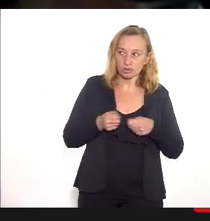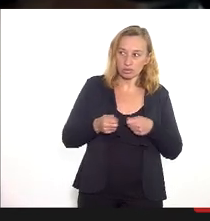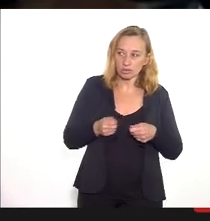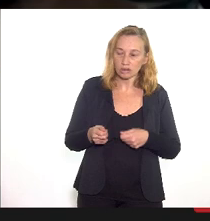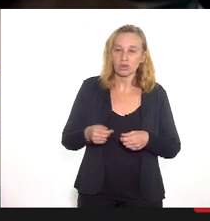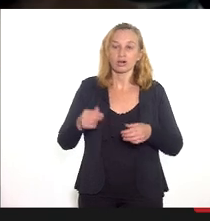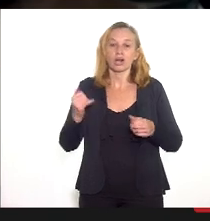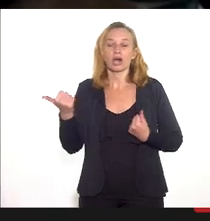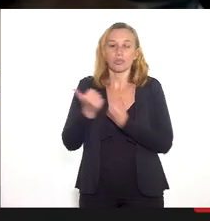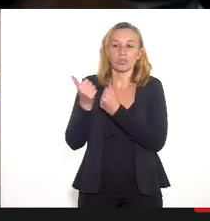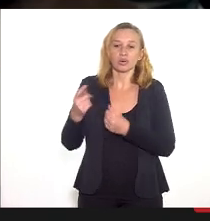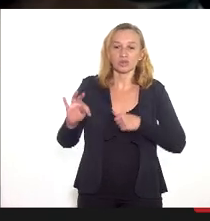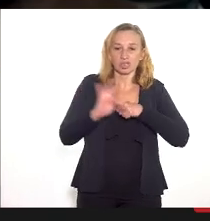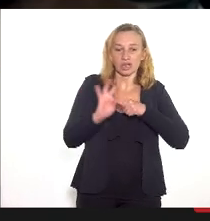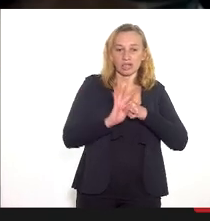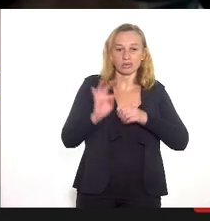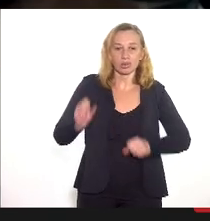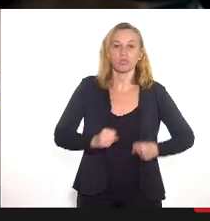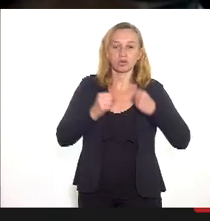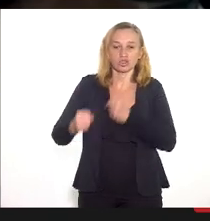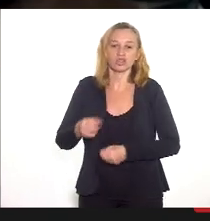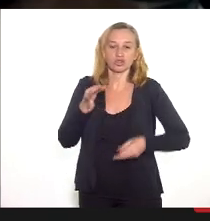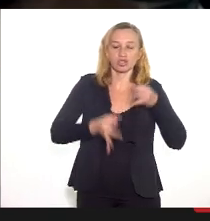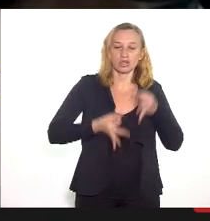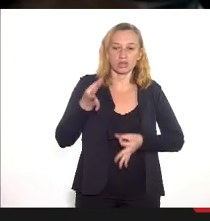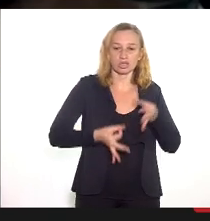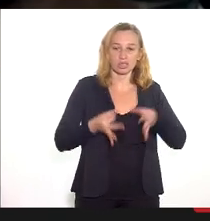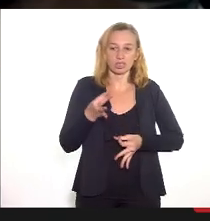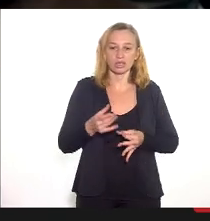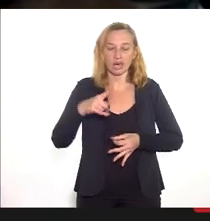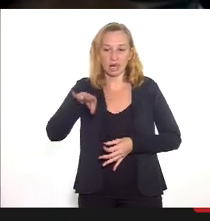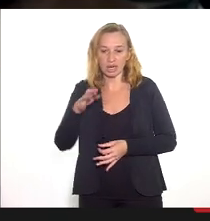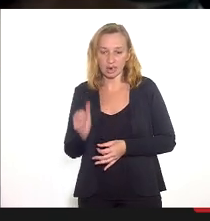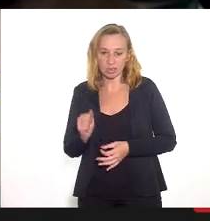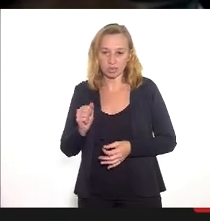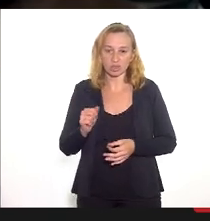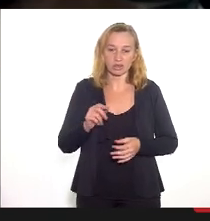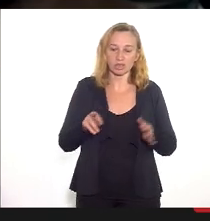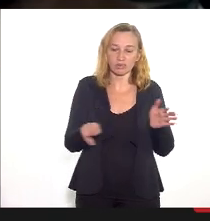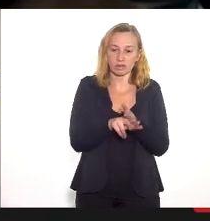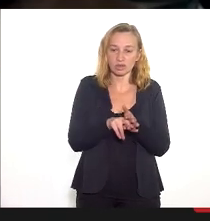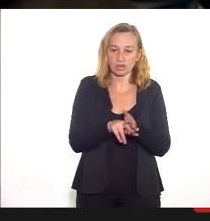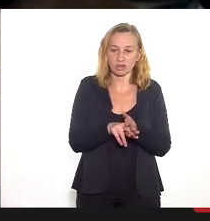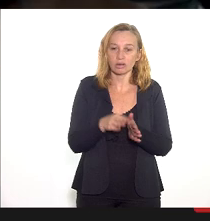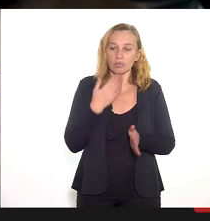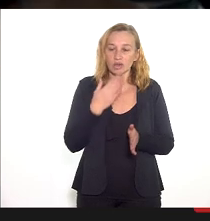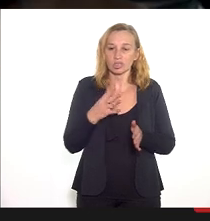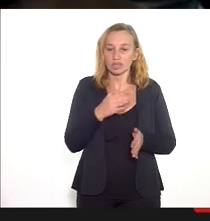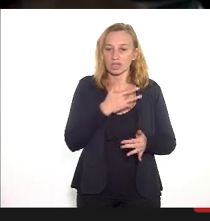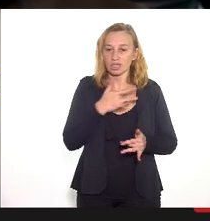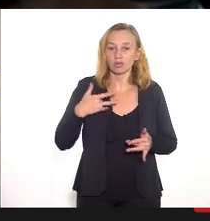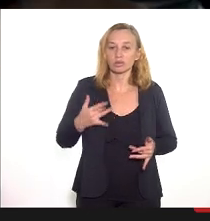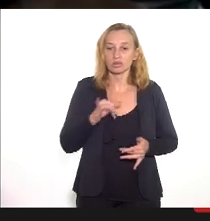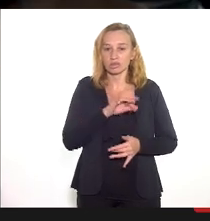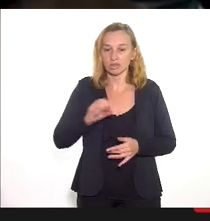Núcleo de Apoio Técnico ao Poder Judiciário e a Câmara de Resolução de Litígios em Saúde CRLS bem como realiza